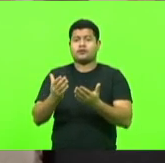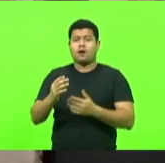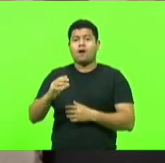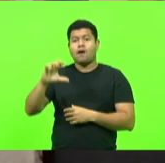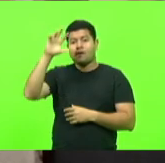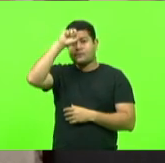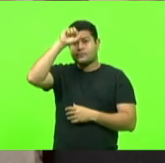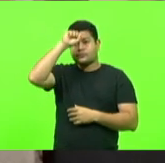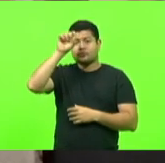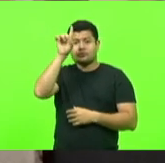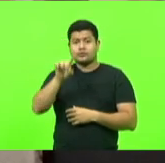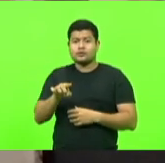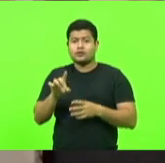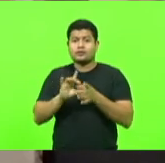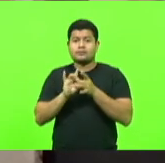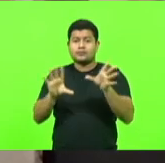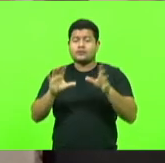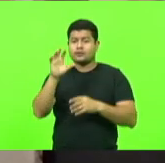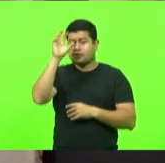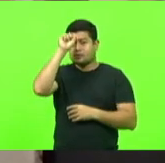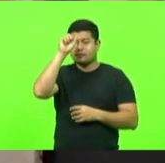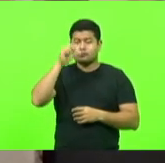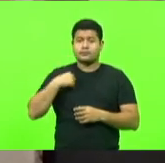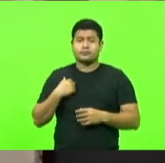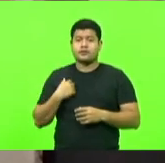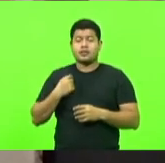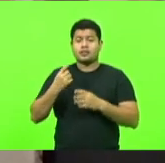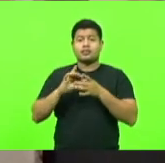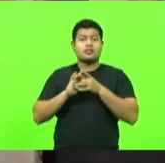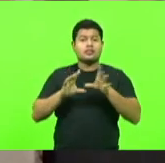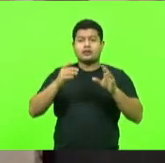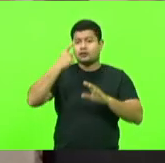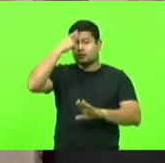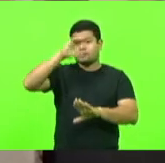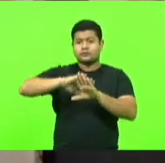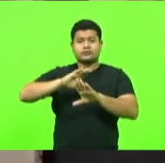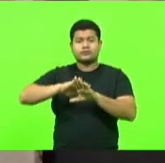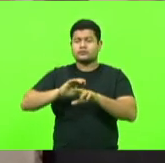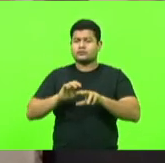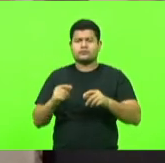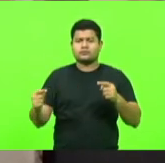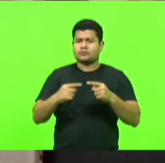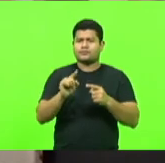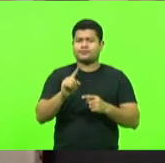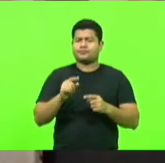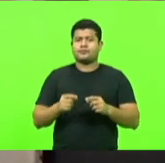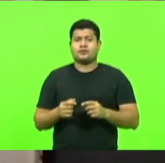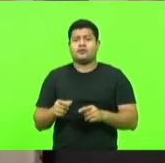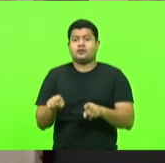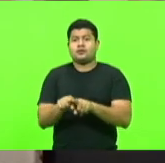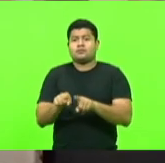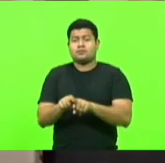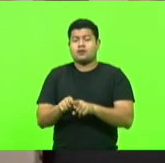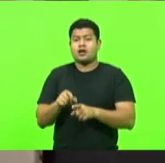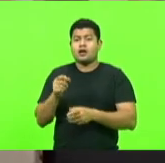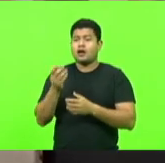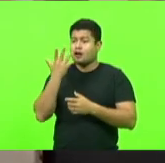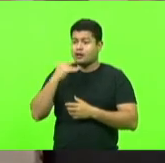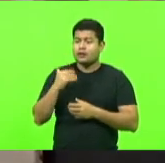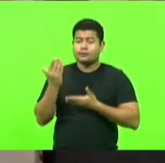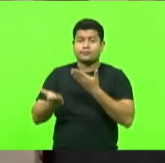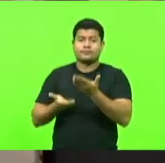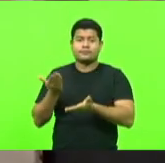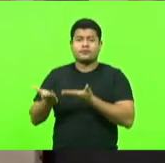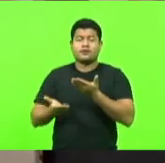aprender, um conteúdo livre de ideologia, respeitando o pluralismo de ideias, auxiliar crianças e adolescentes no reconhecimento da sua